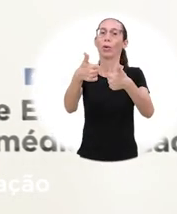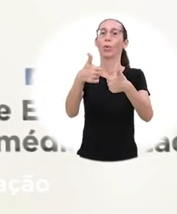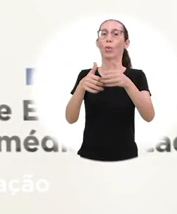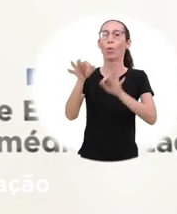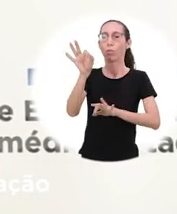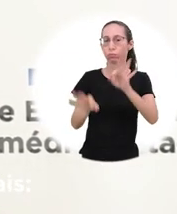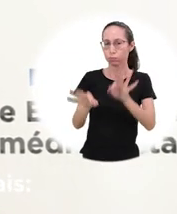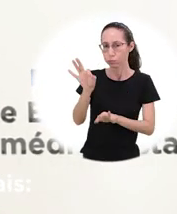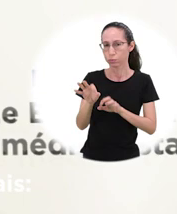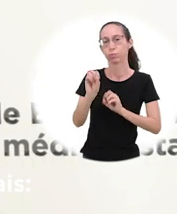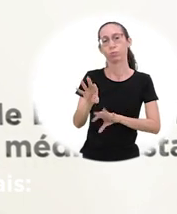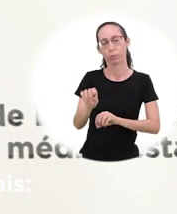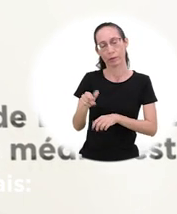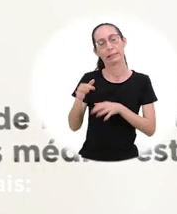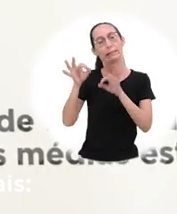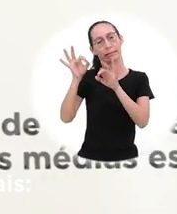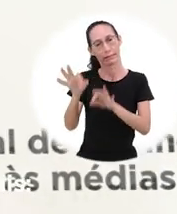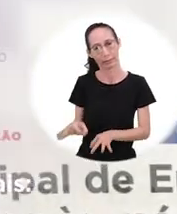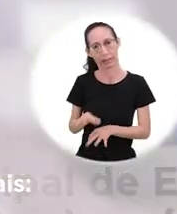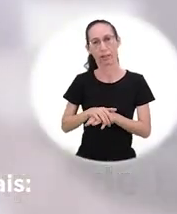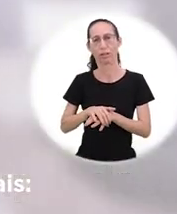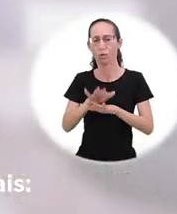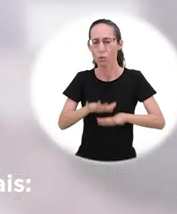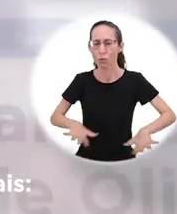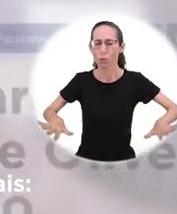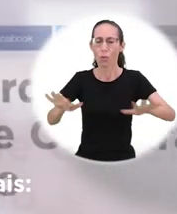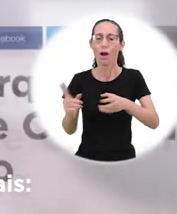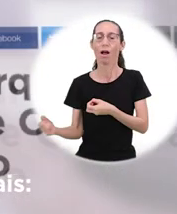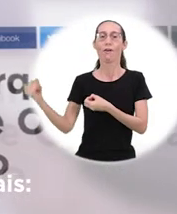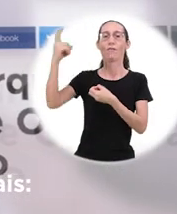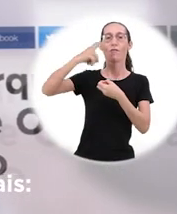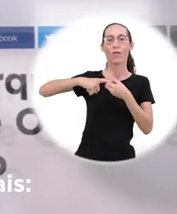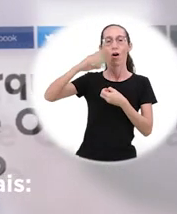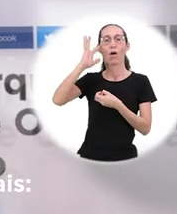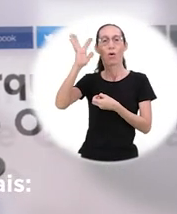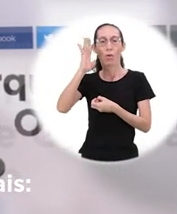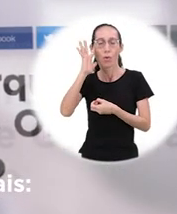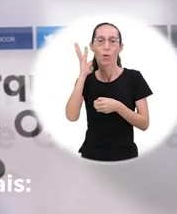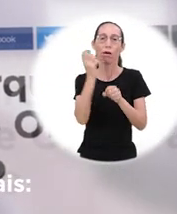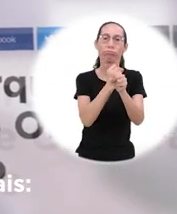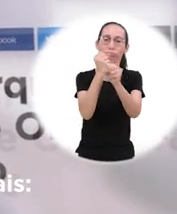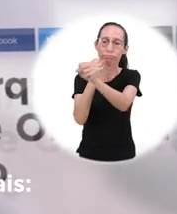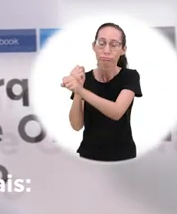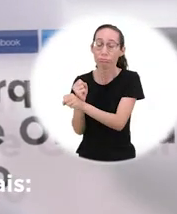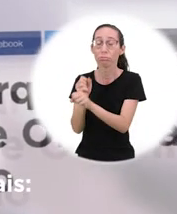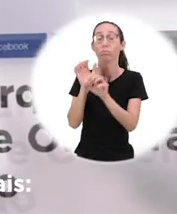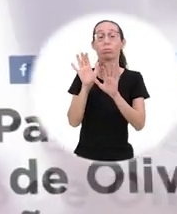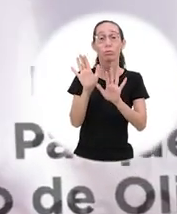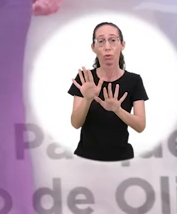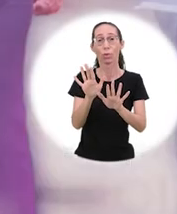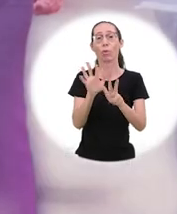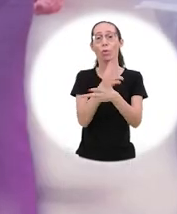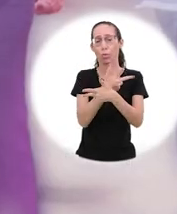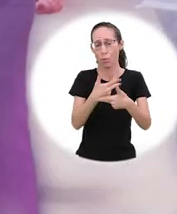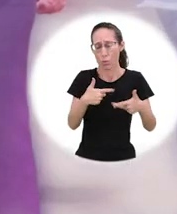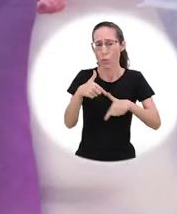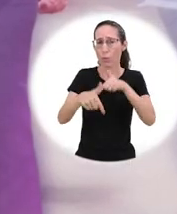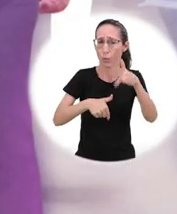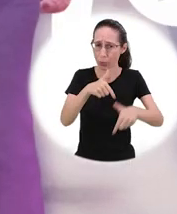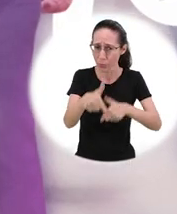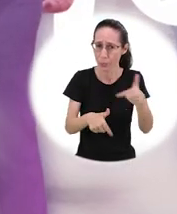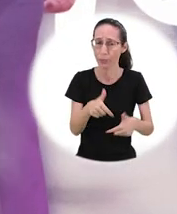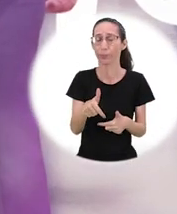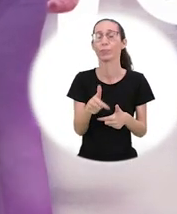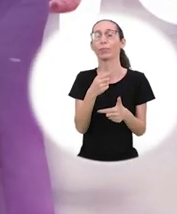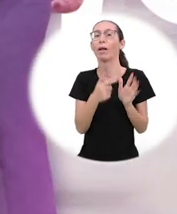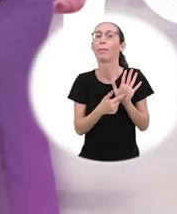a qualidade da educação para valer. Fez a cidade voltar a realizar muitas obras e mais, com muitas ações e